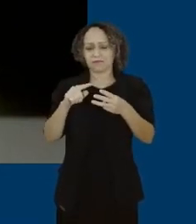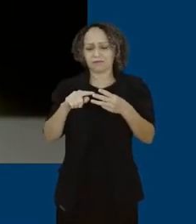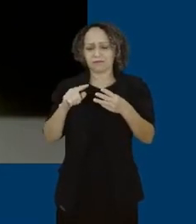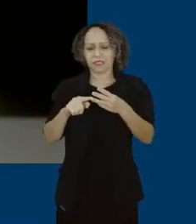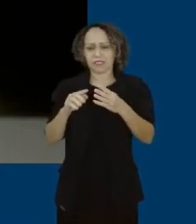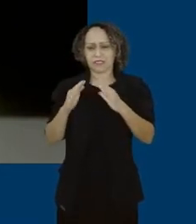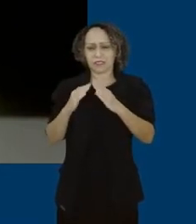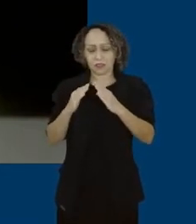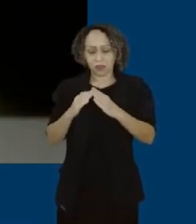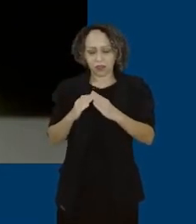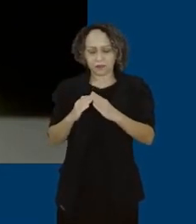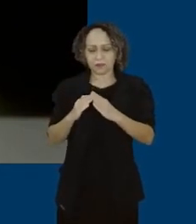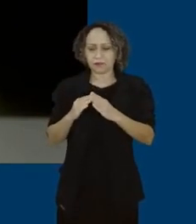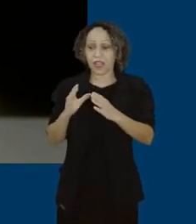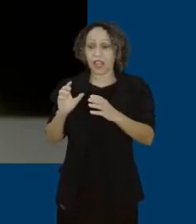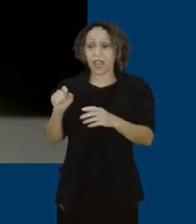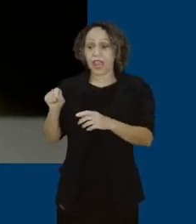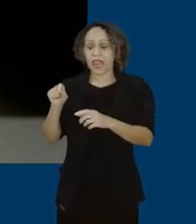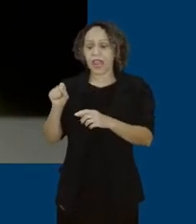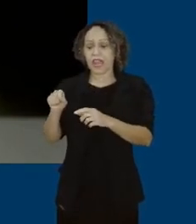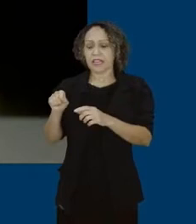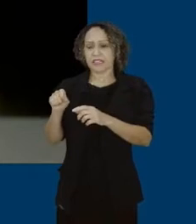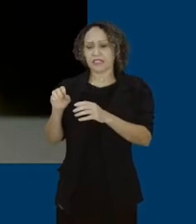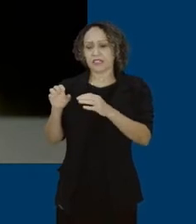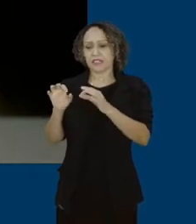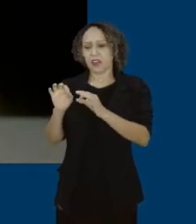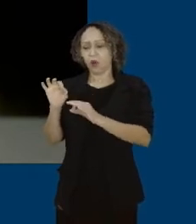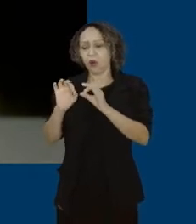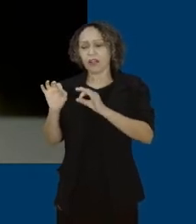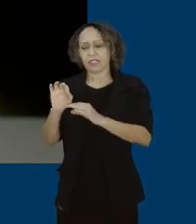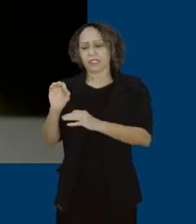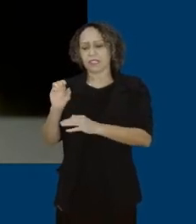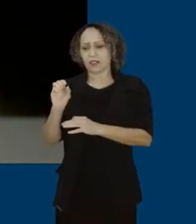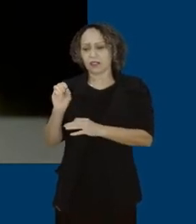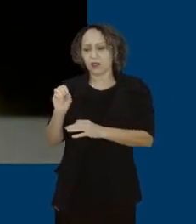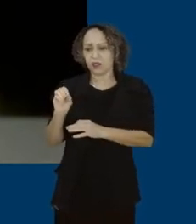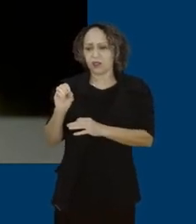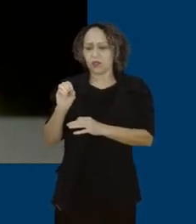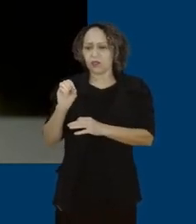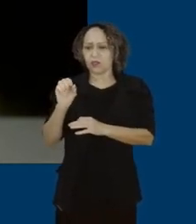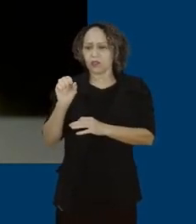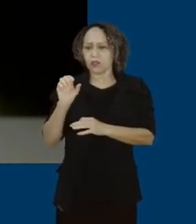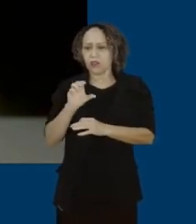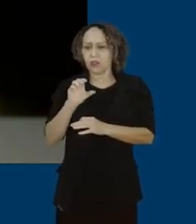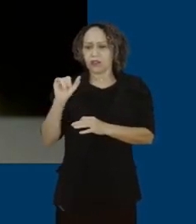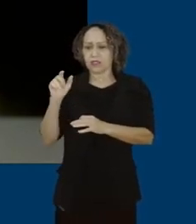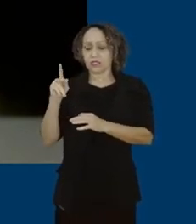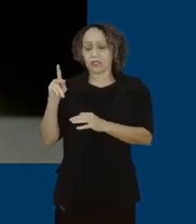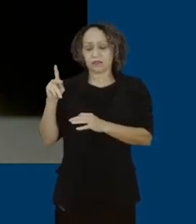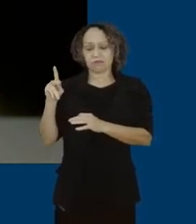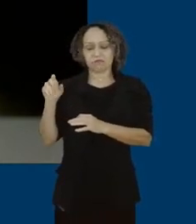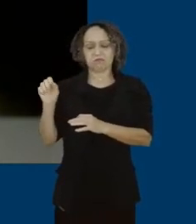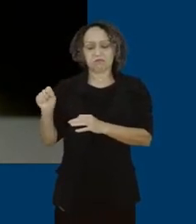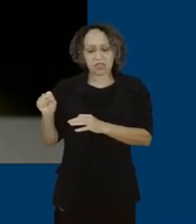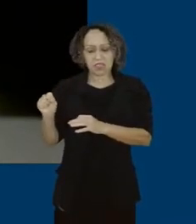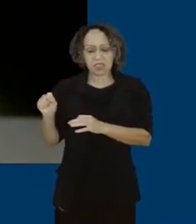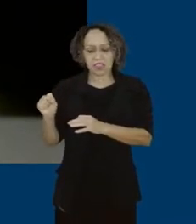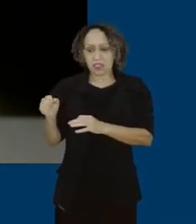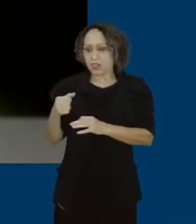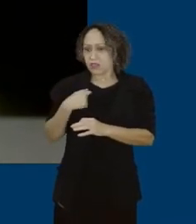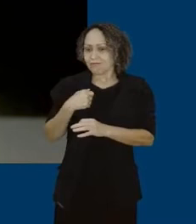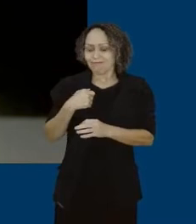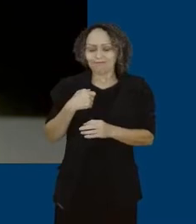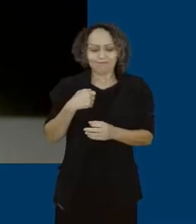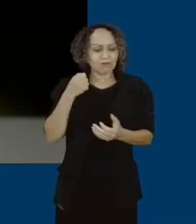ganhou essa licitação, sabe-se lá como, está a dever professores, não paga